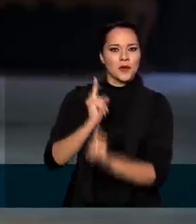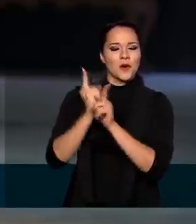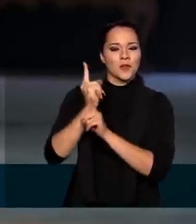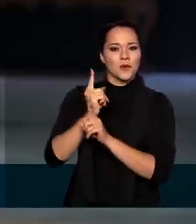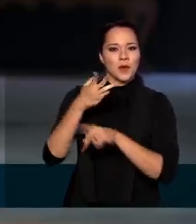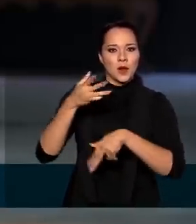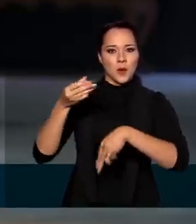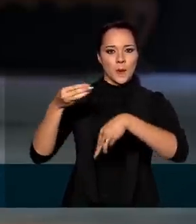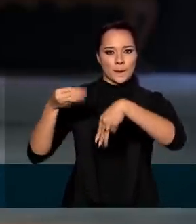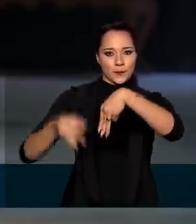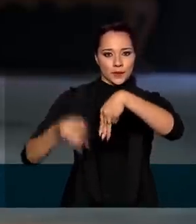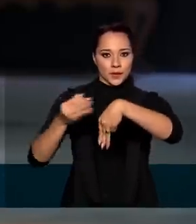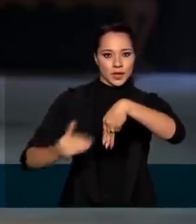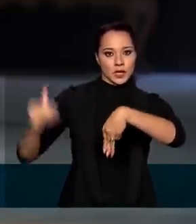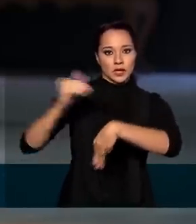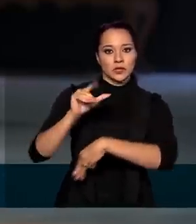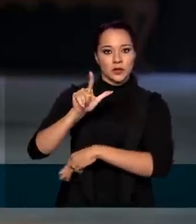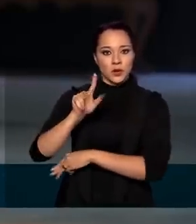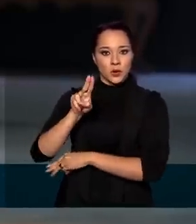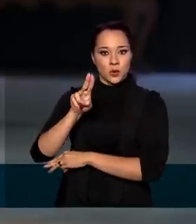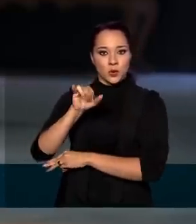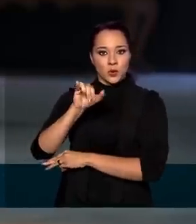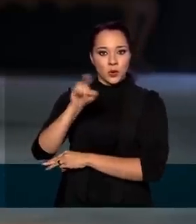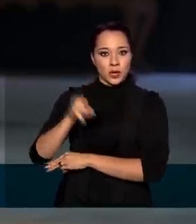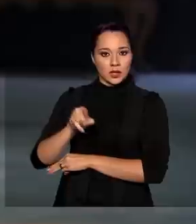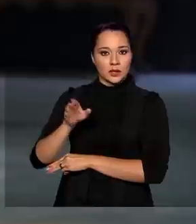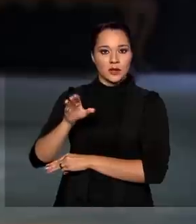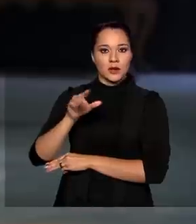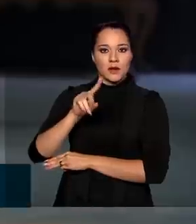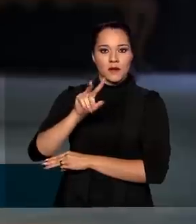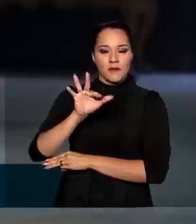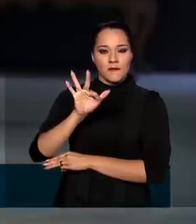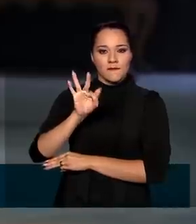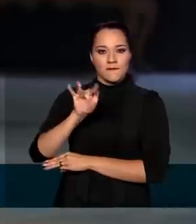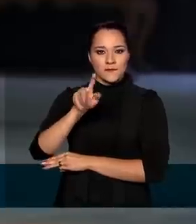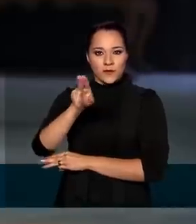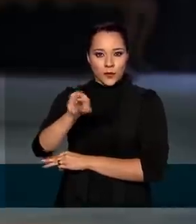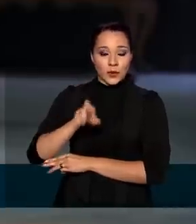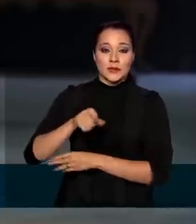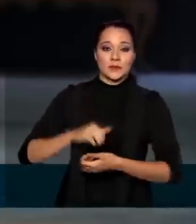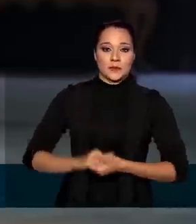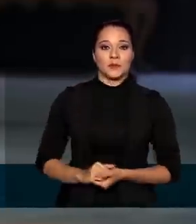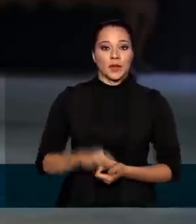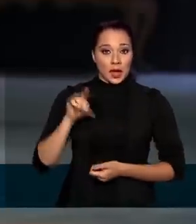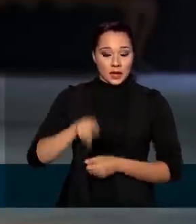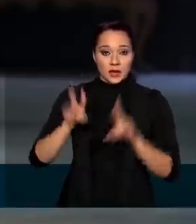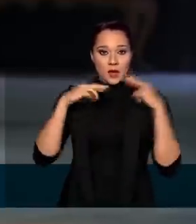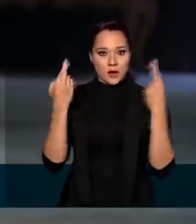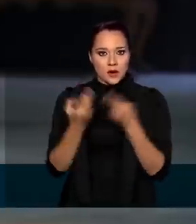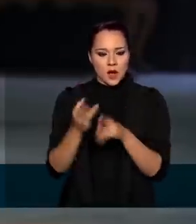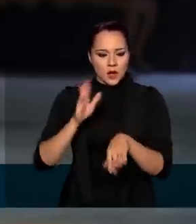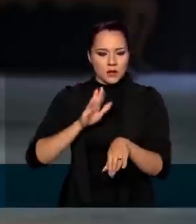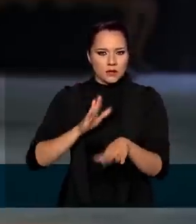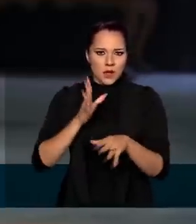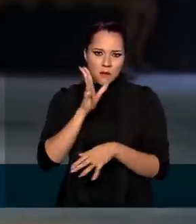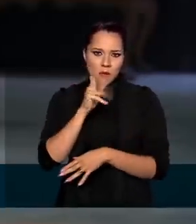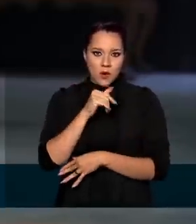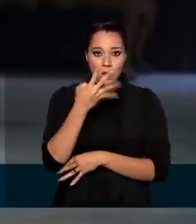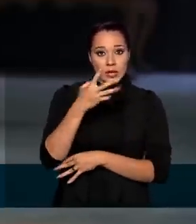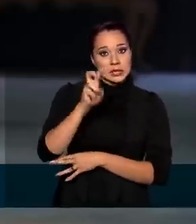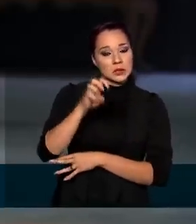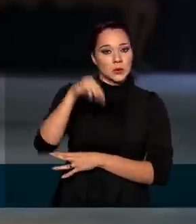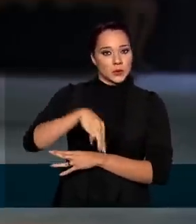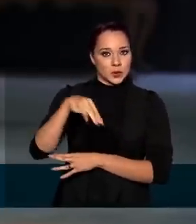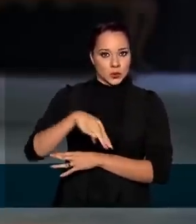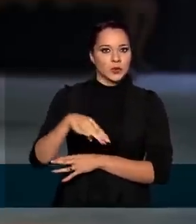Fux, desde que ele assumiu a presidência do Supremo Tribunal Federal. Segundo informações do STF, essa reunião durou cerca de 45 minutos,